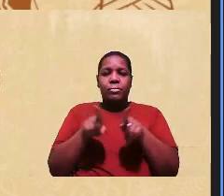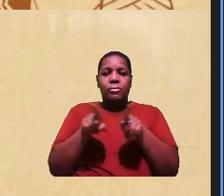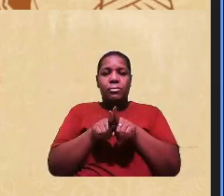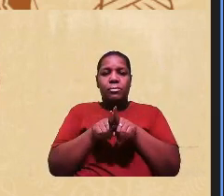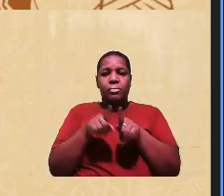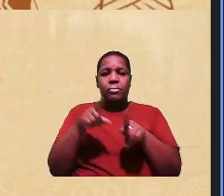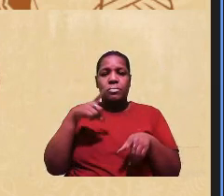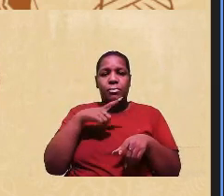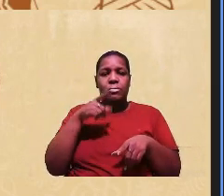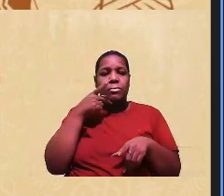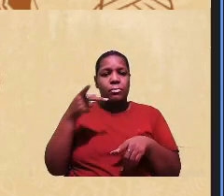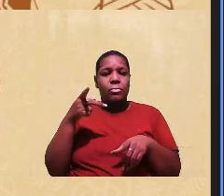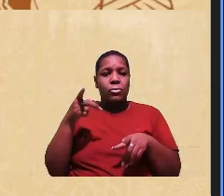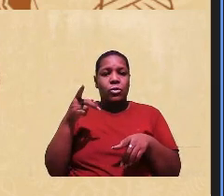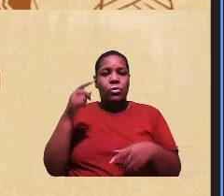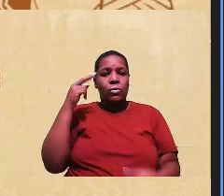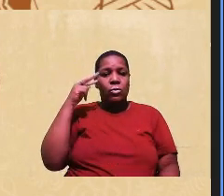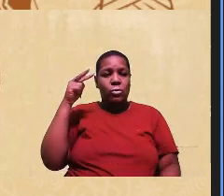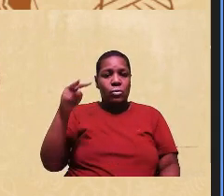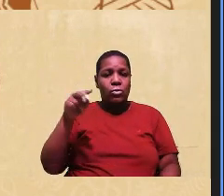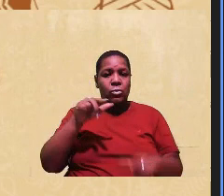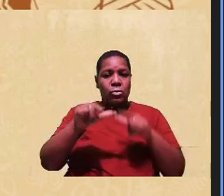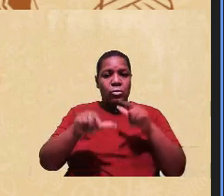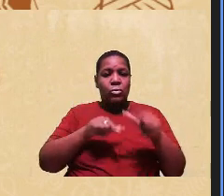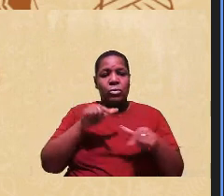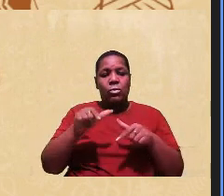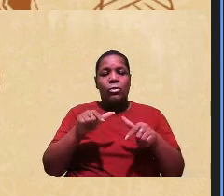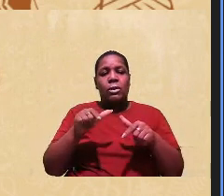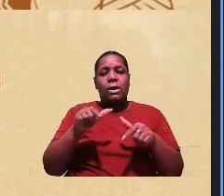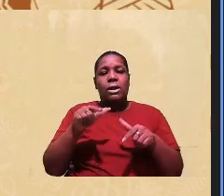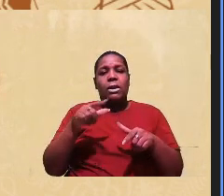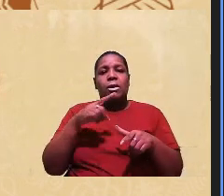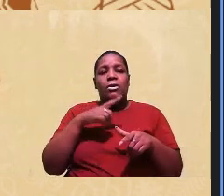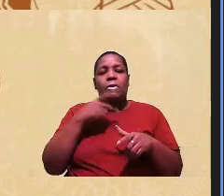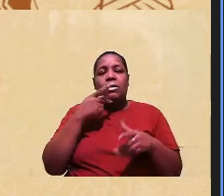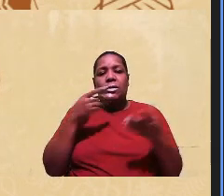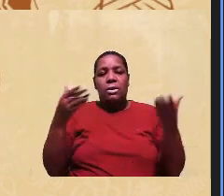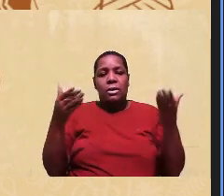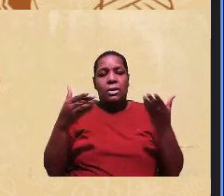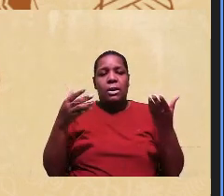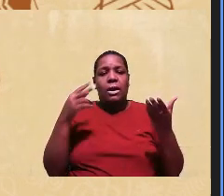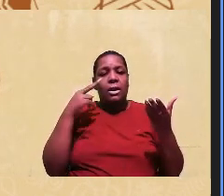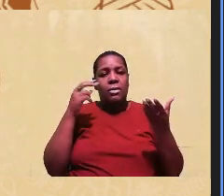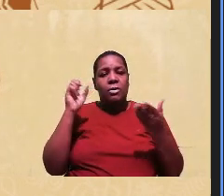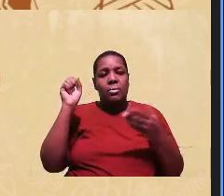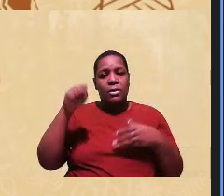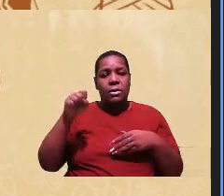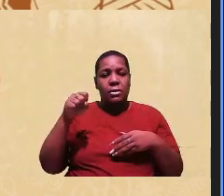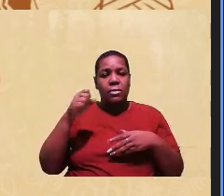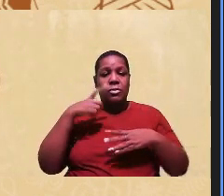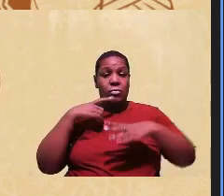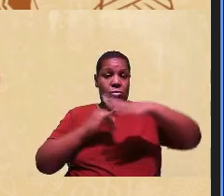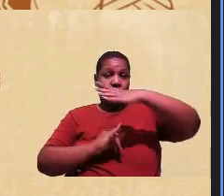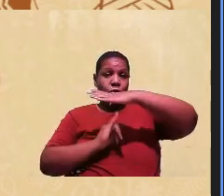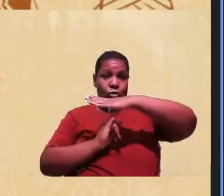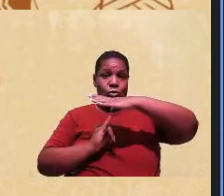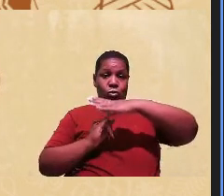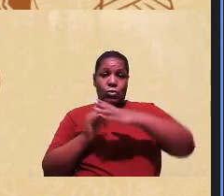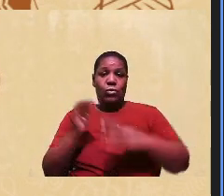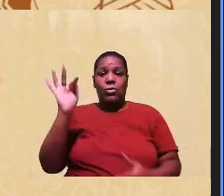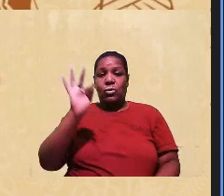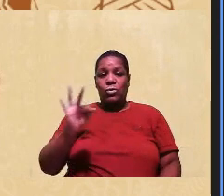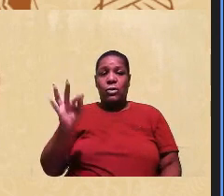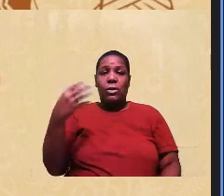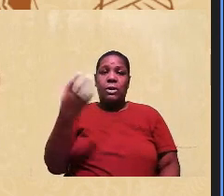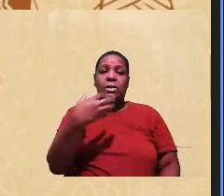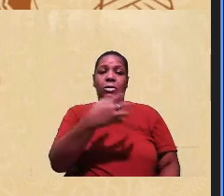trabalham com o tema, Marcilena Garcia de Souza, que é professora do Instituto Federal da Bahia, é doutora em